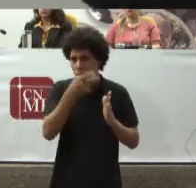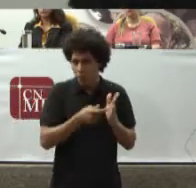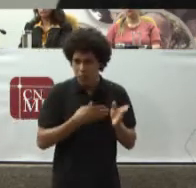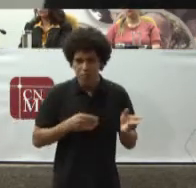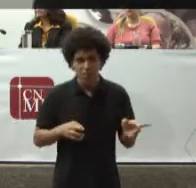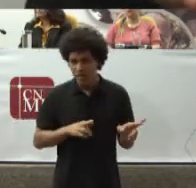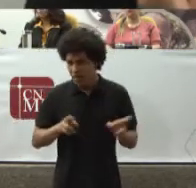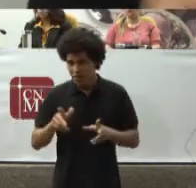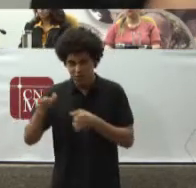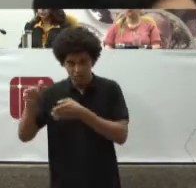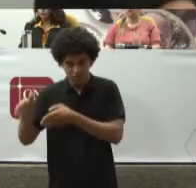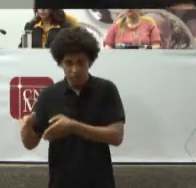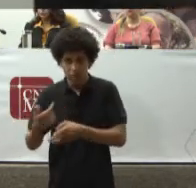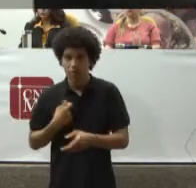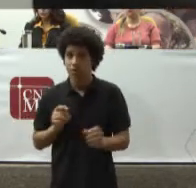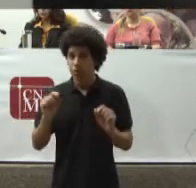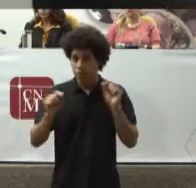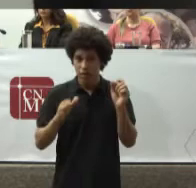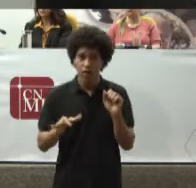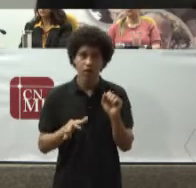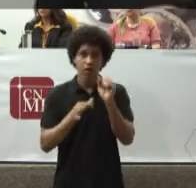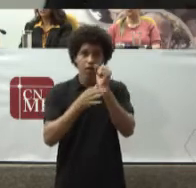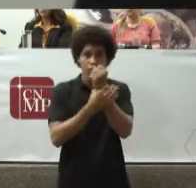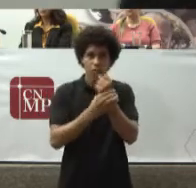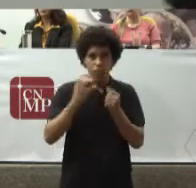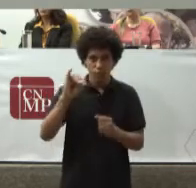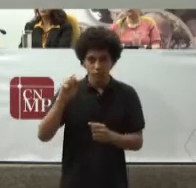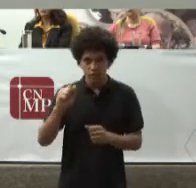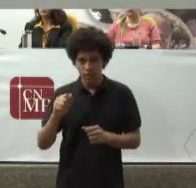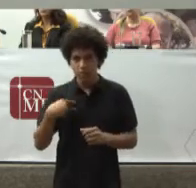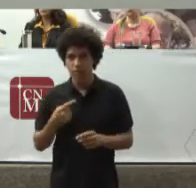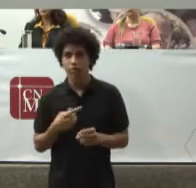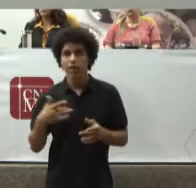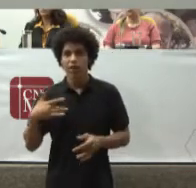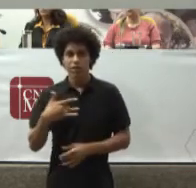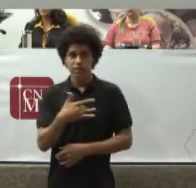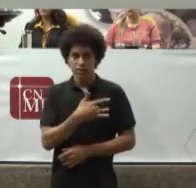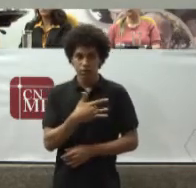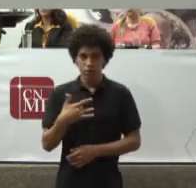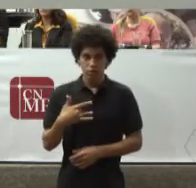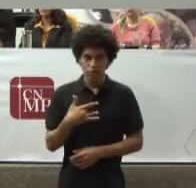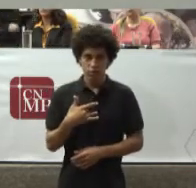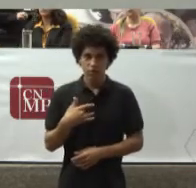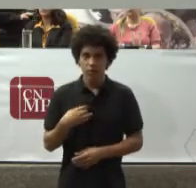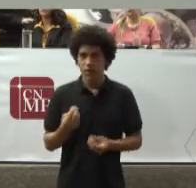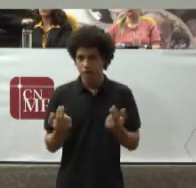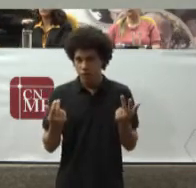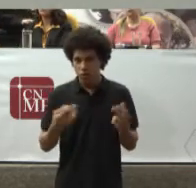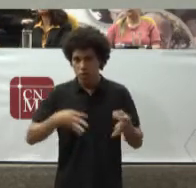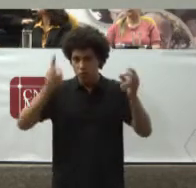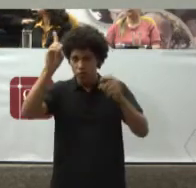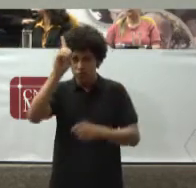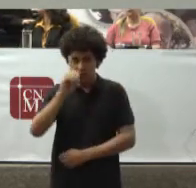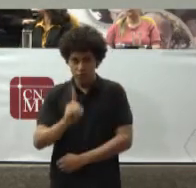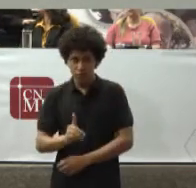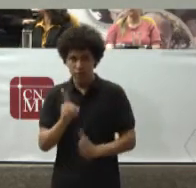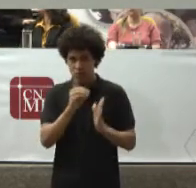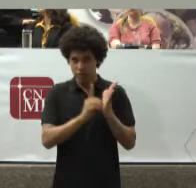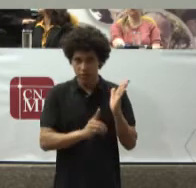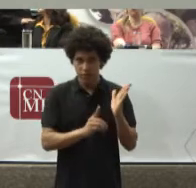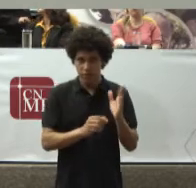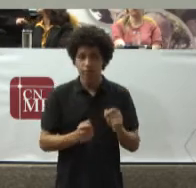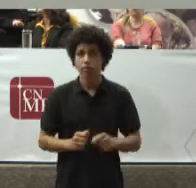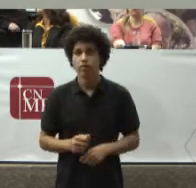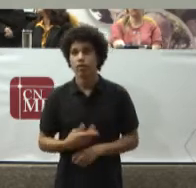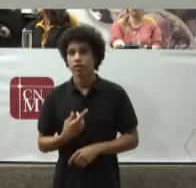Constituição Asegura Que é a saúde Como um direito Pode ser objeto De uma Ação civil